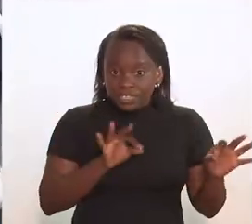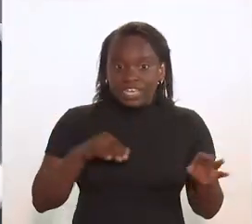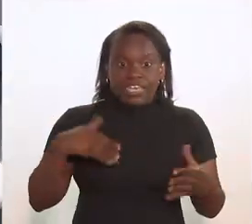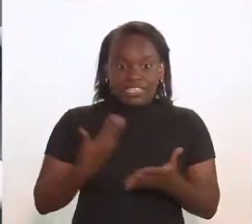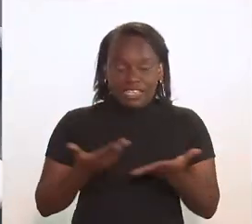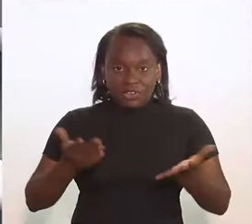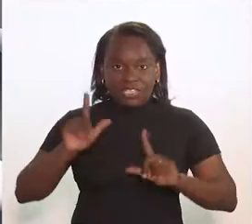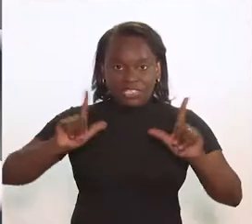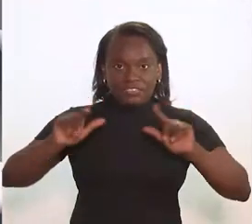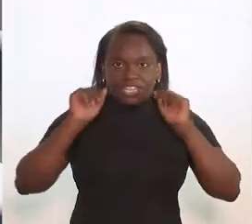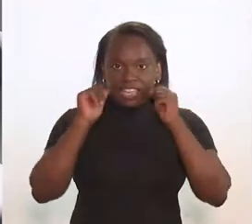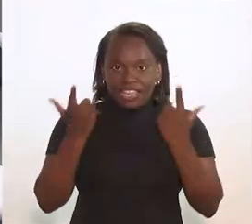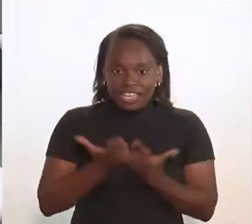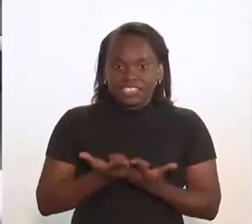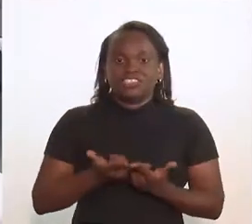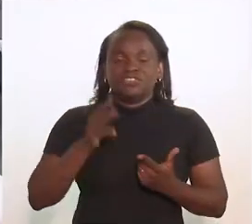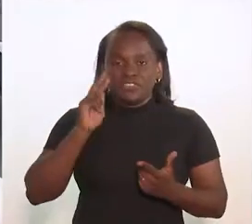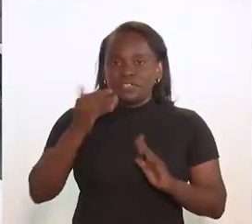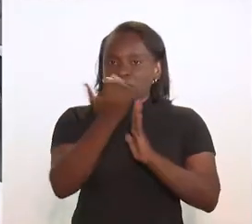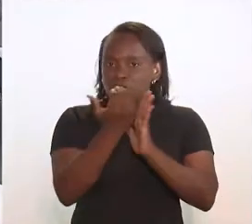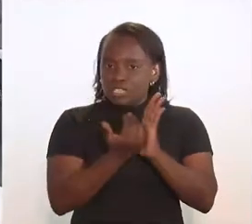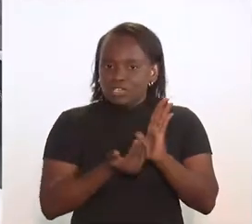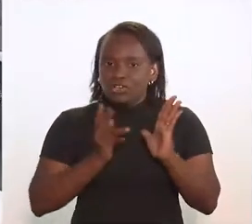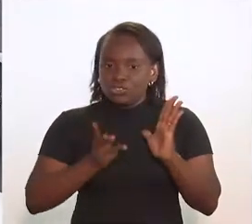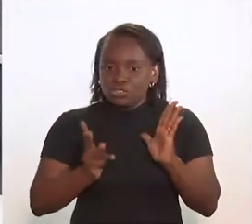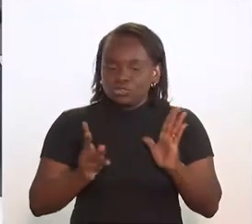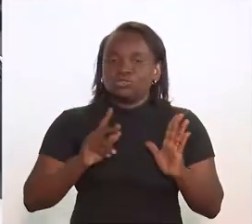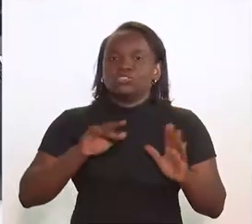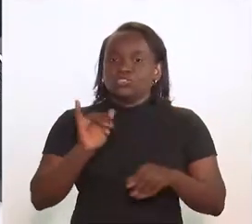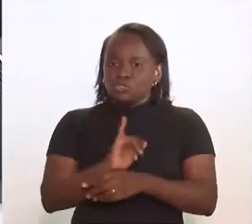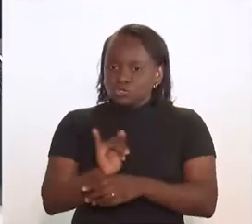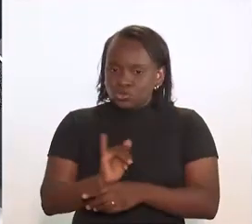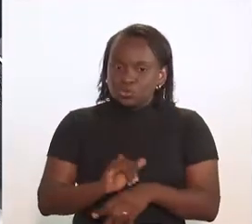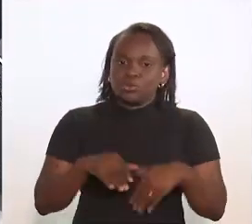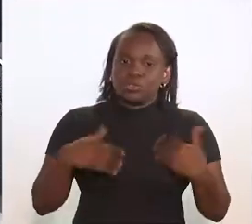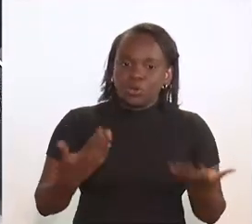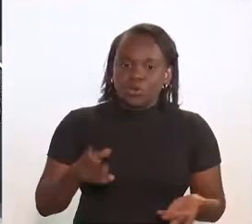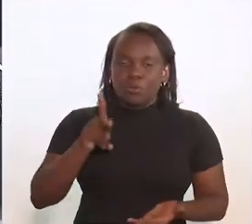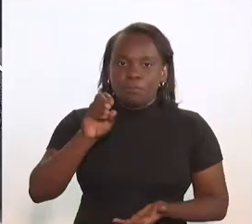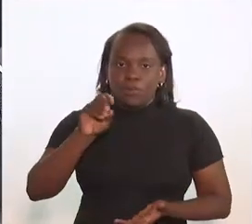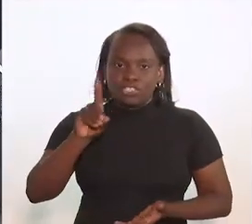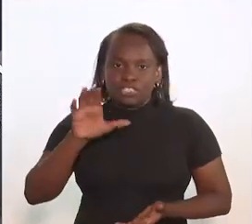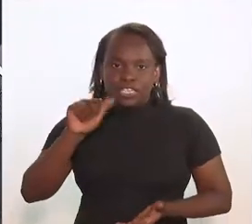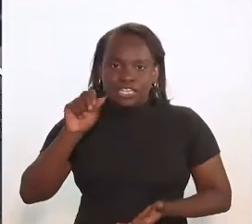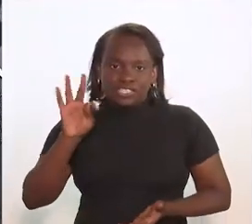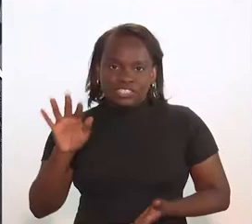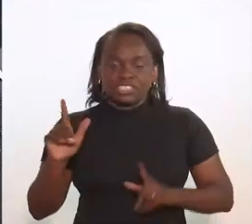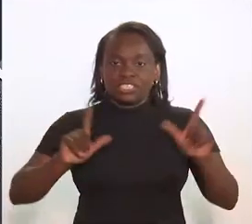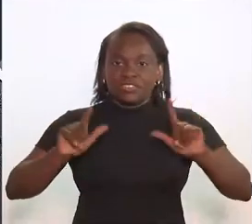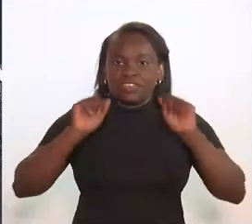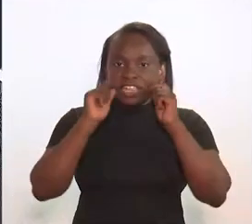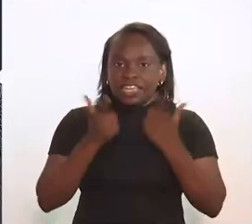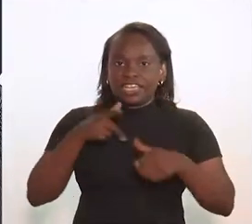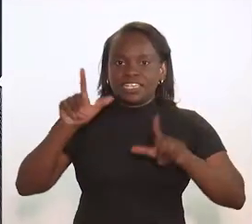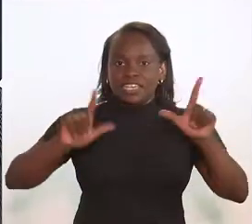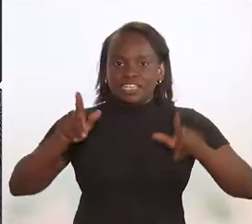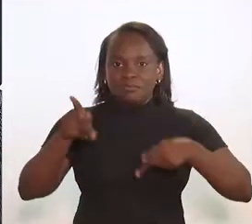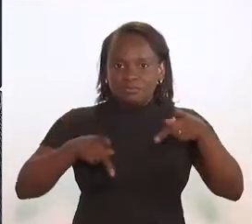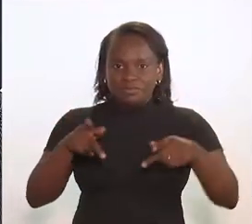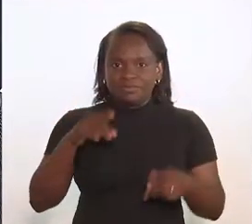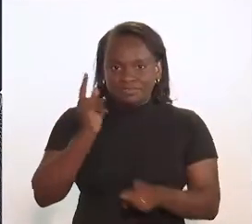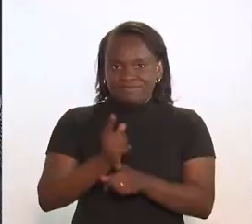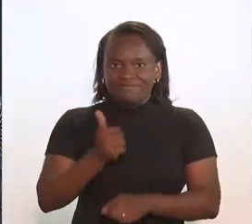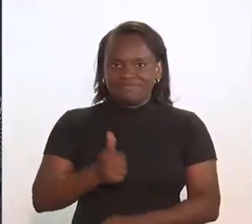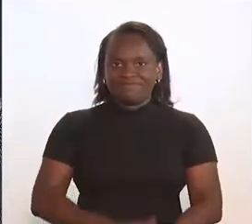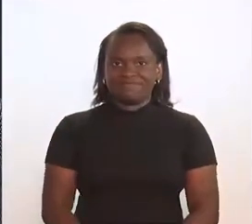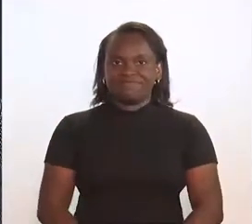você, telespectador, que ficou com a gente aqui na TV Alerj, acompanhe a nossa programação também pelo canal do YouTube ou no podcast. TV Alerj, o canal